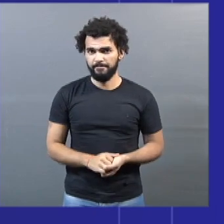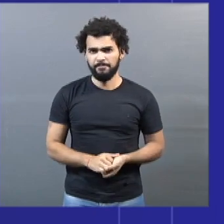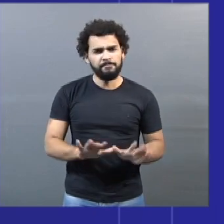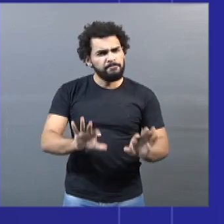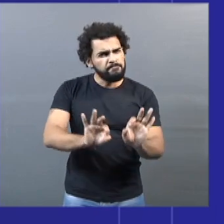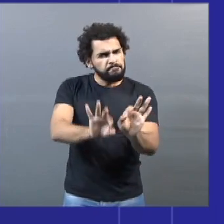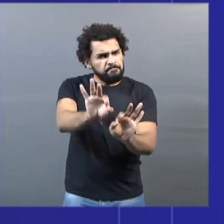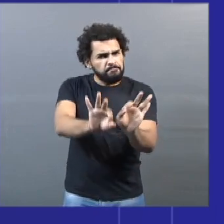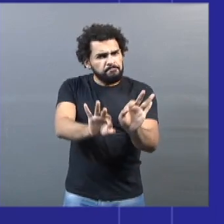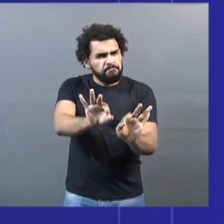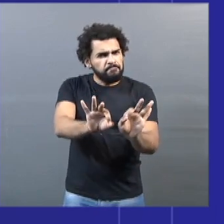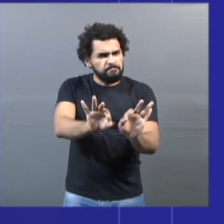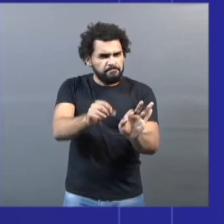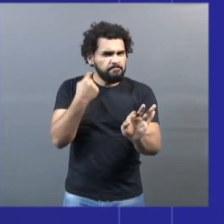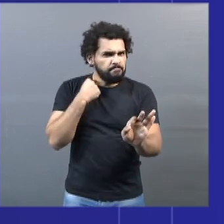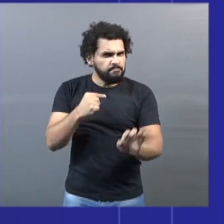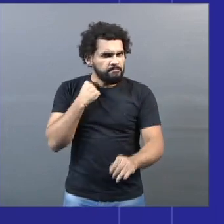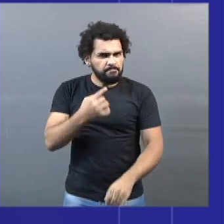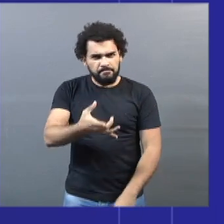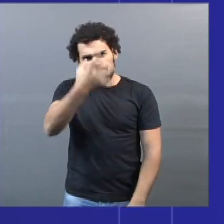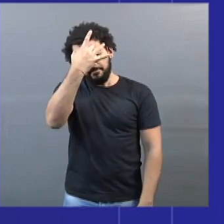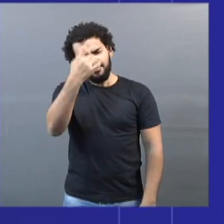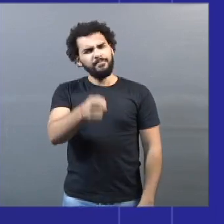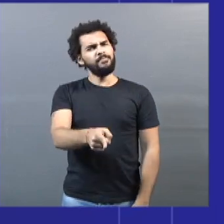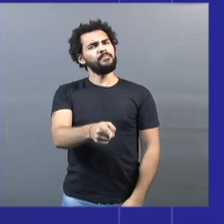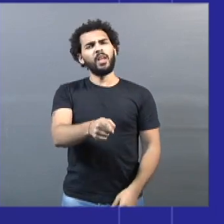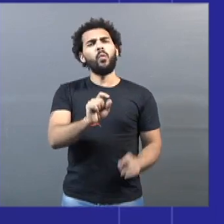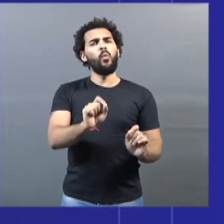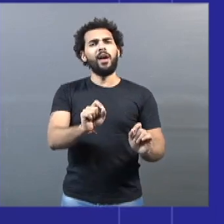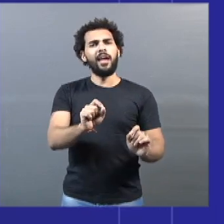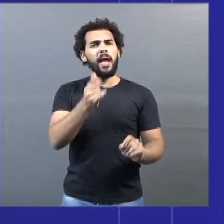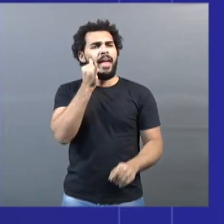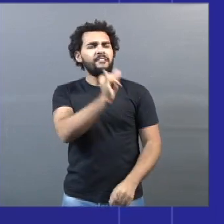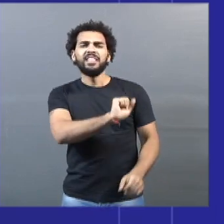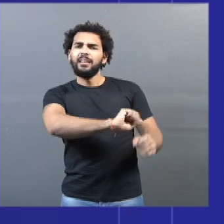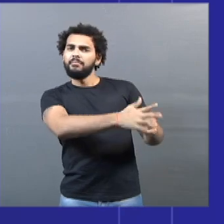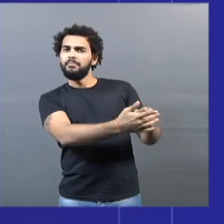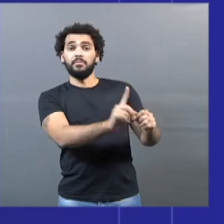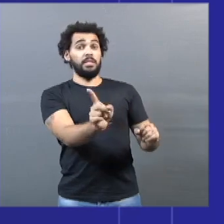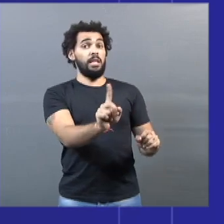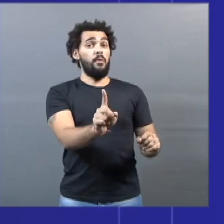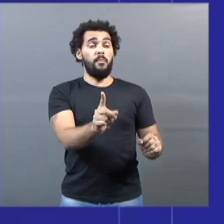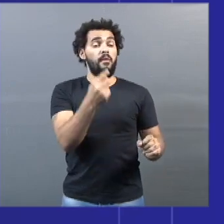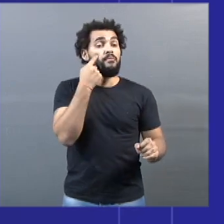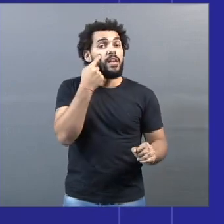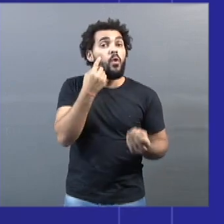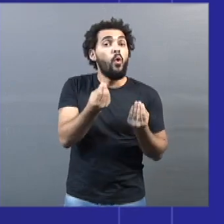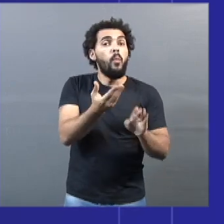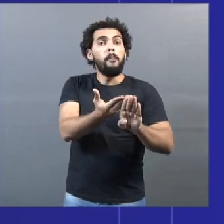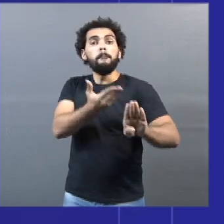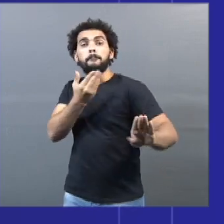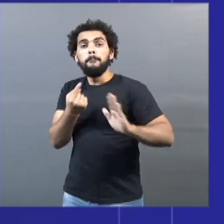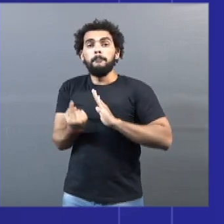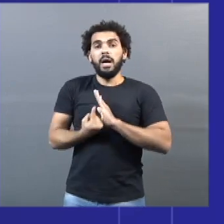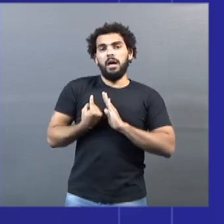para combater a pandemia, mas para flexibilizar o isolamento social. Então, qual é a disputa